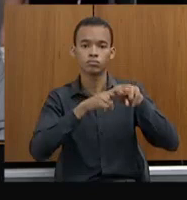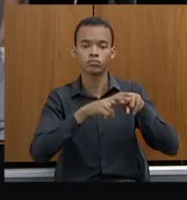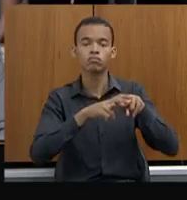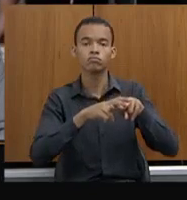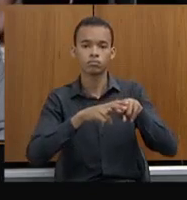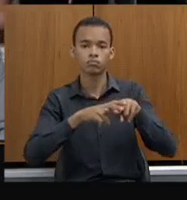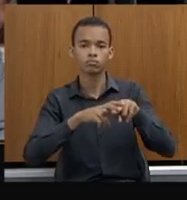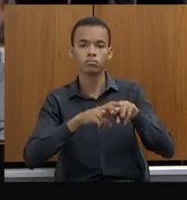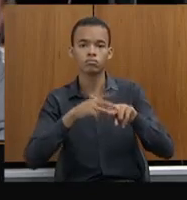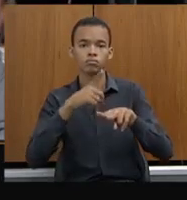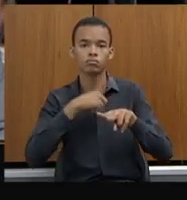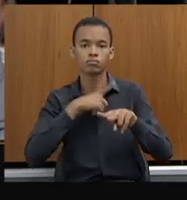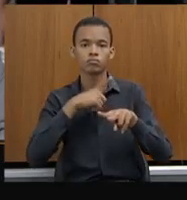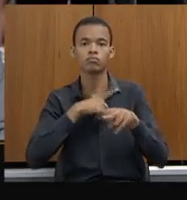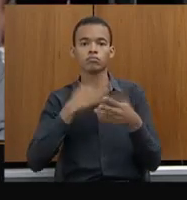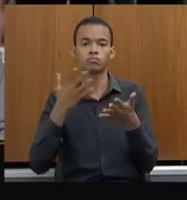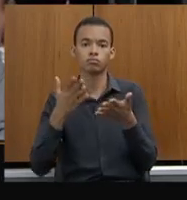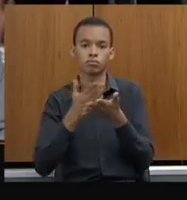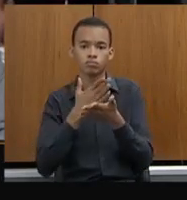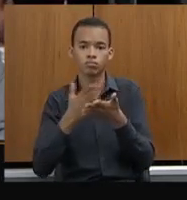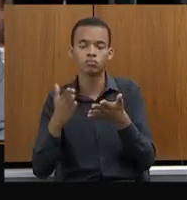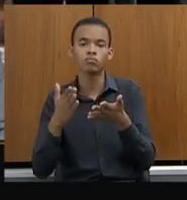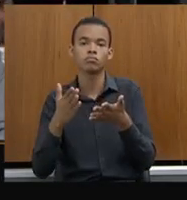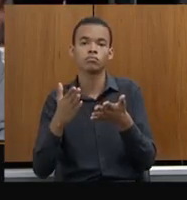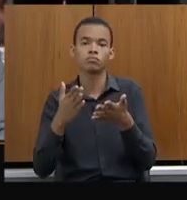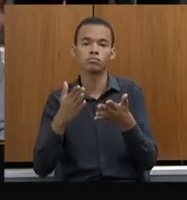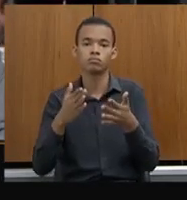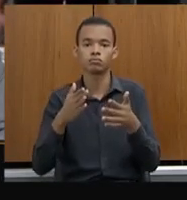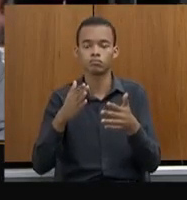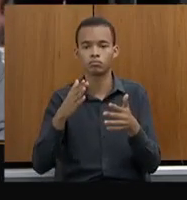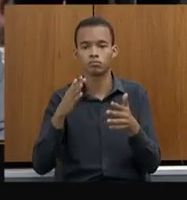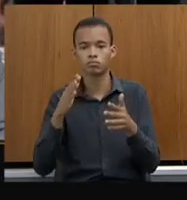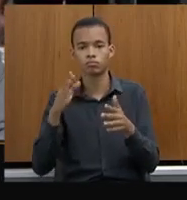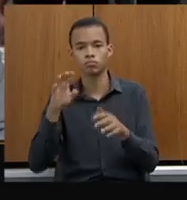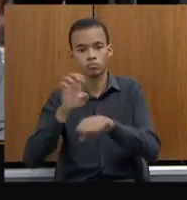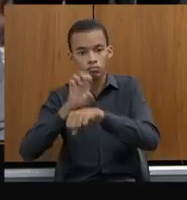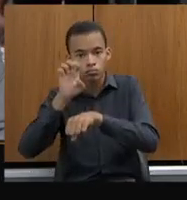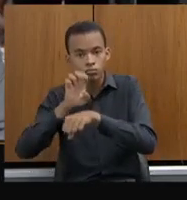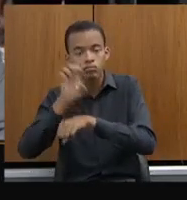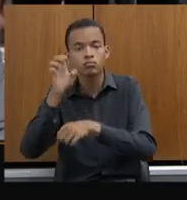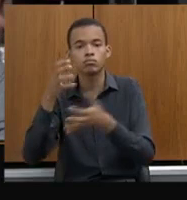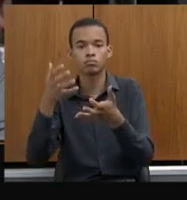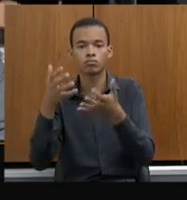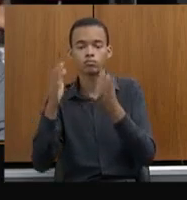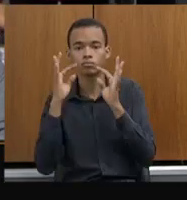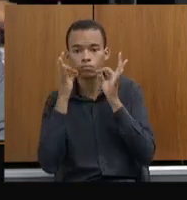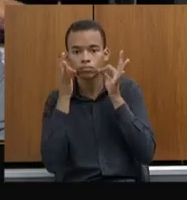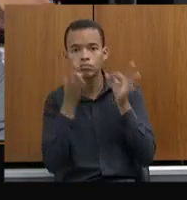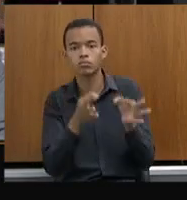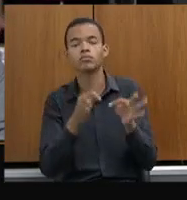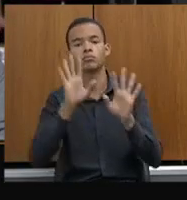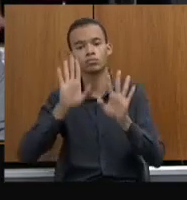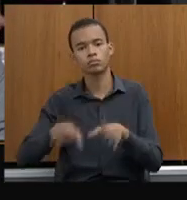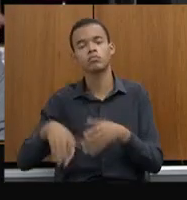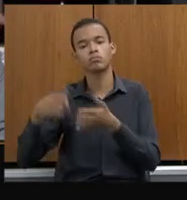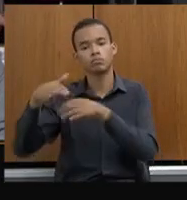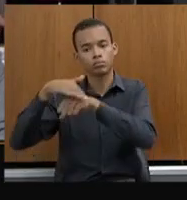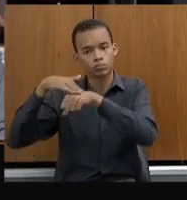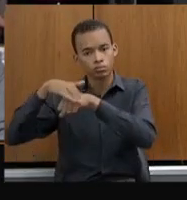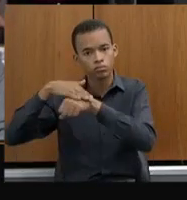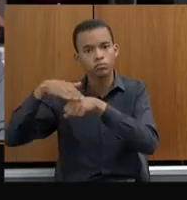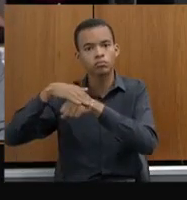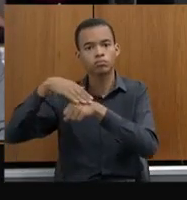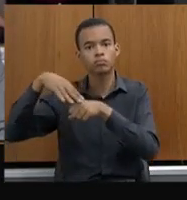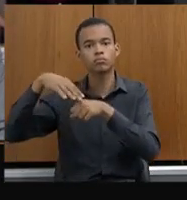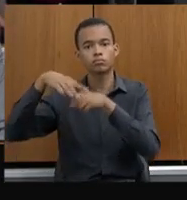A gente sabe que a Polícia Militar passou a fazer TCOs pelo Estado, tivemos esse assunto pacificado, inclusive decisão do Supremo.